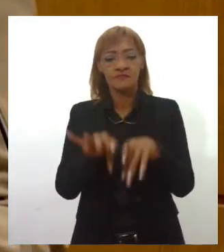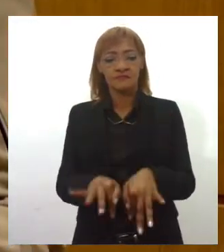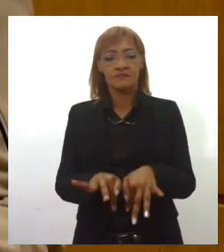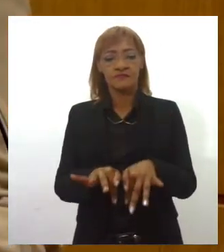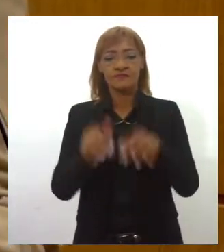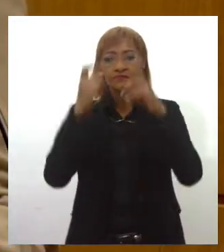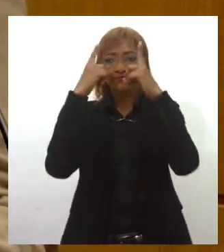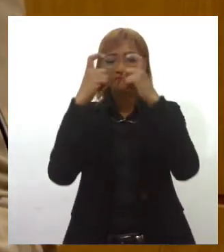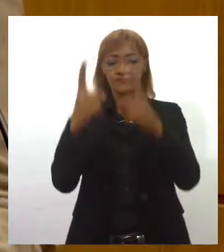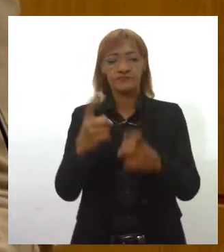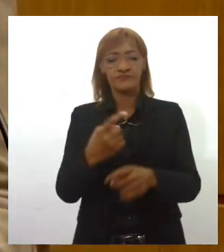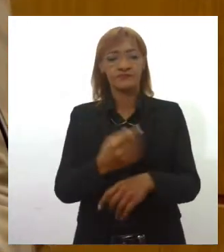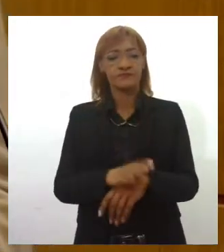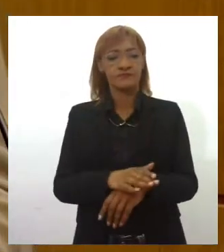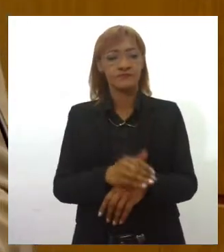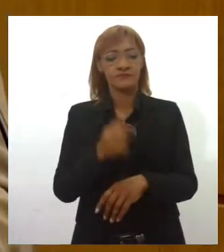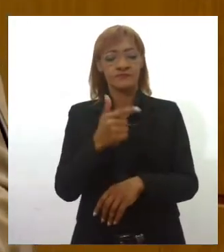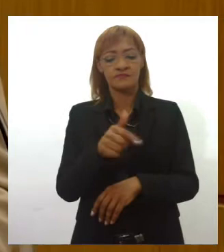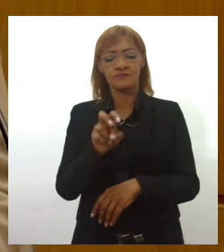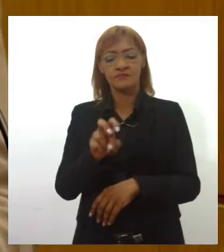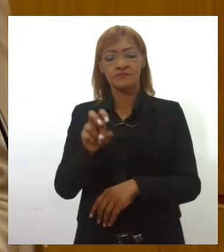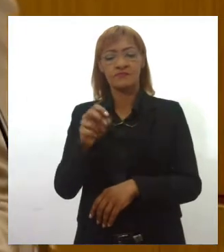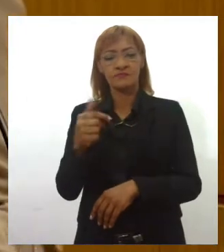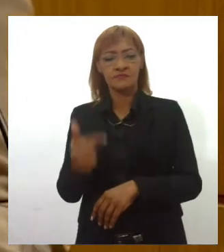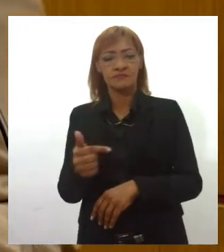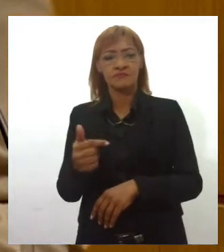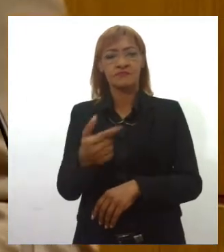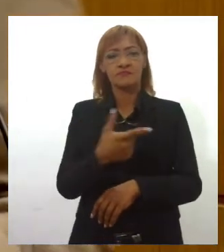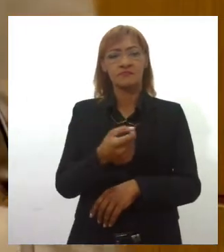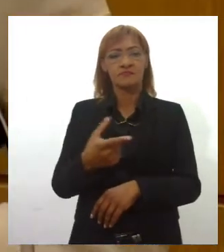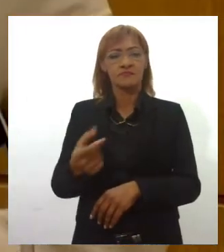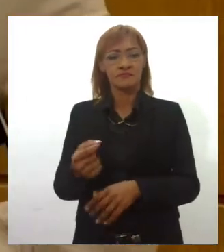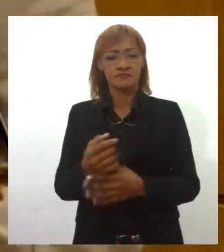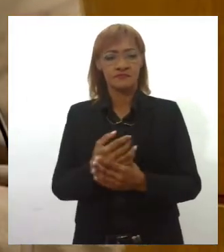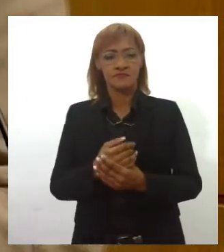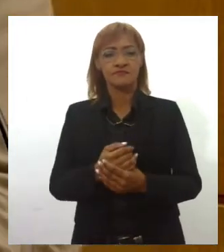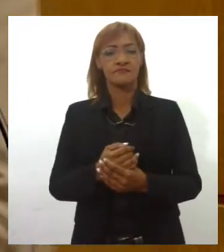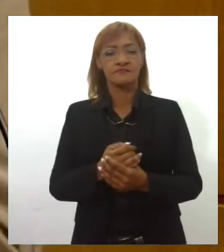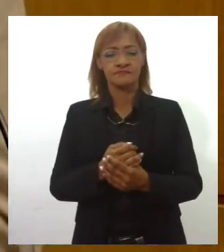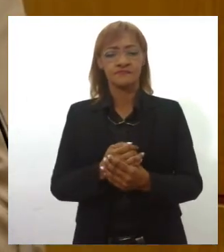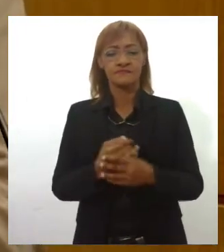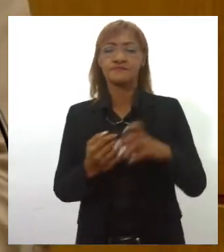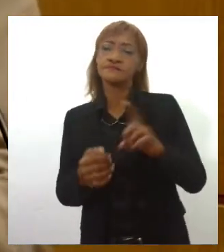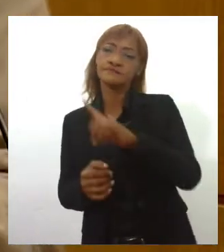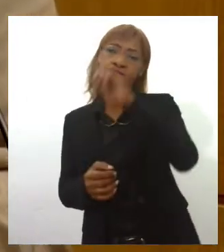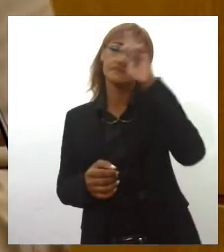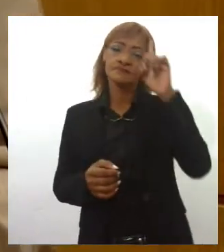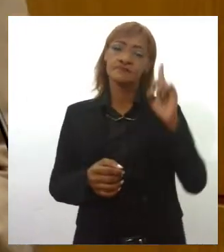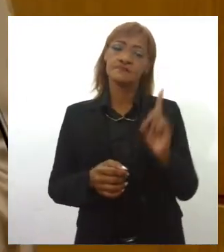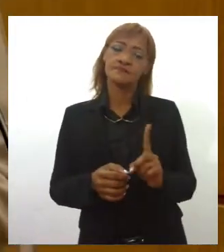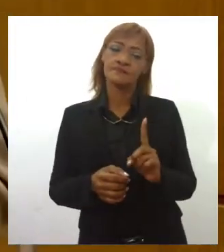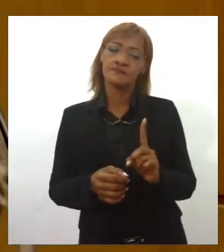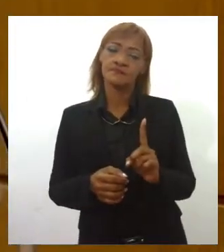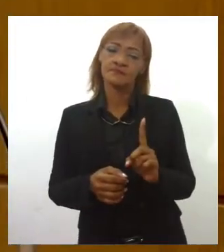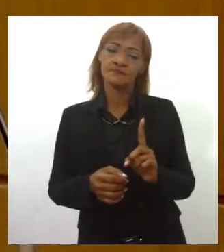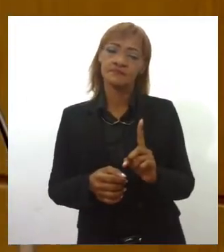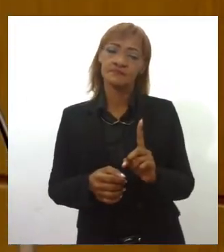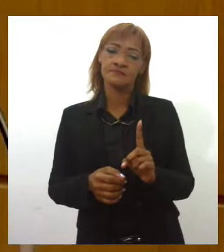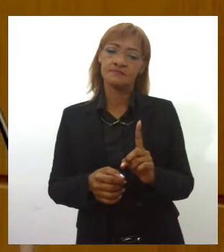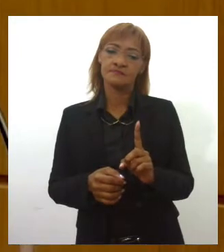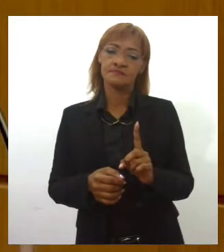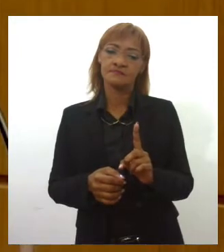projeto de lei 252 de 2020, senhor presidente. Como o Dia Nacional é